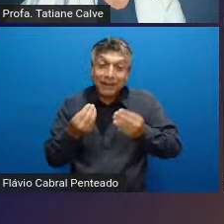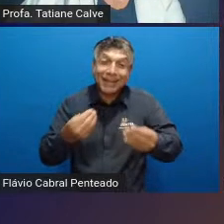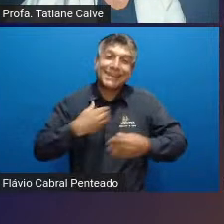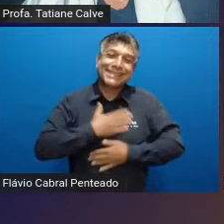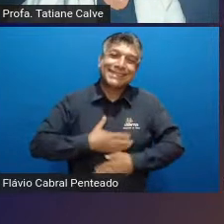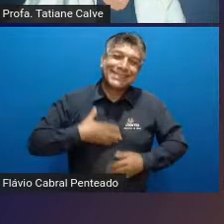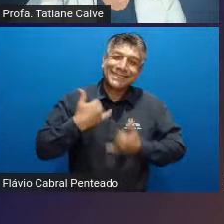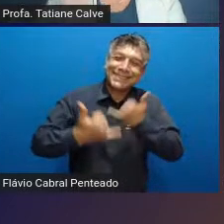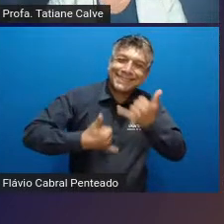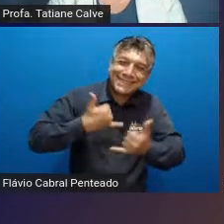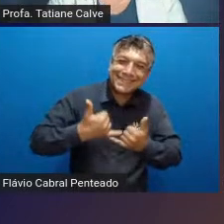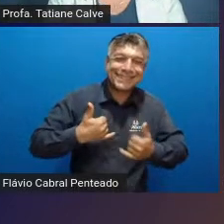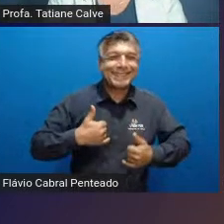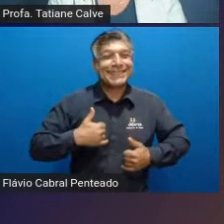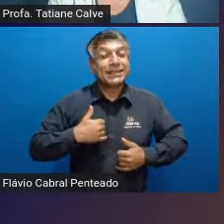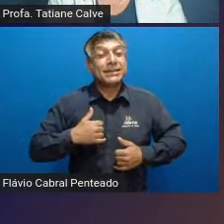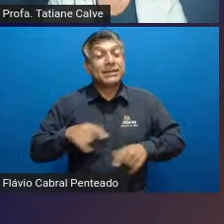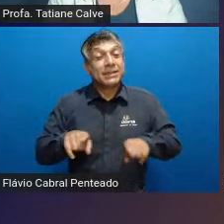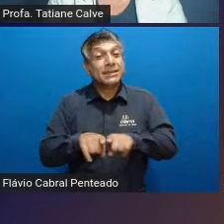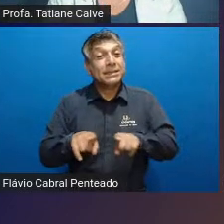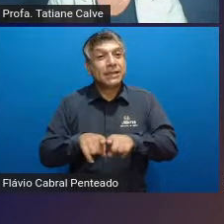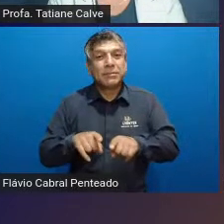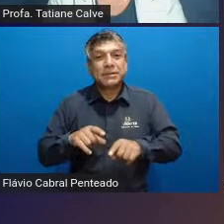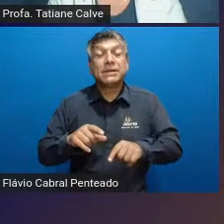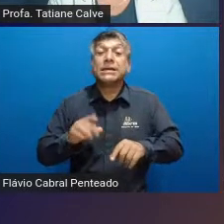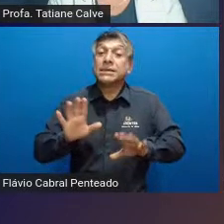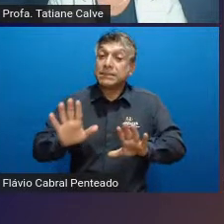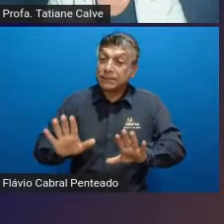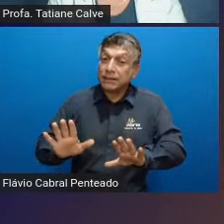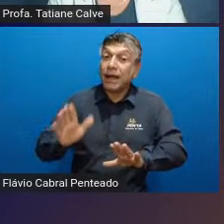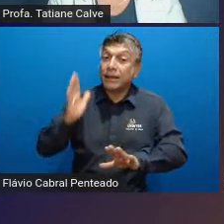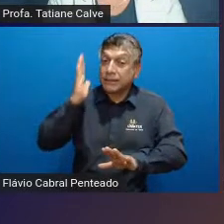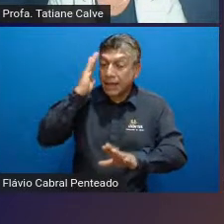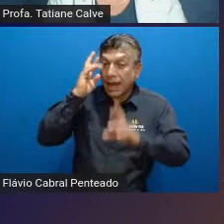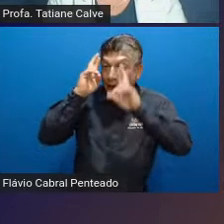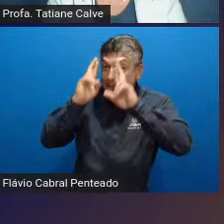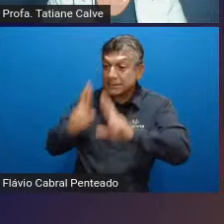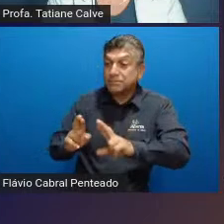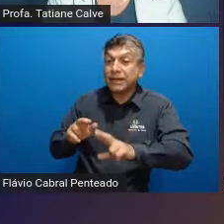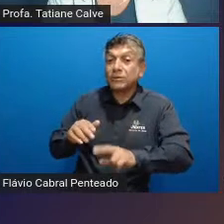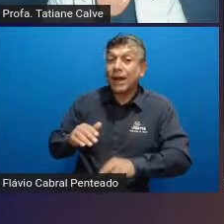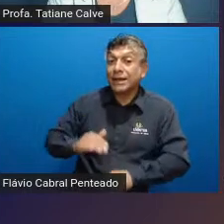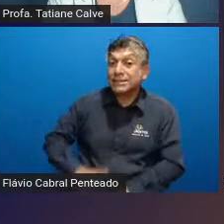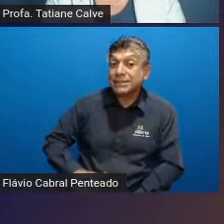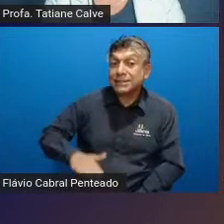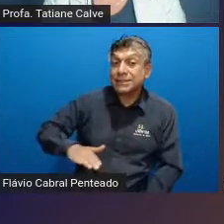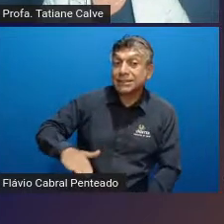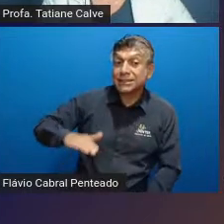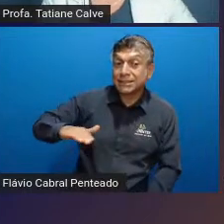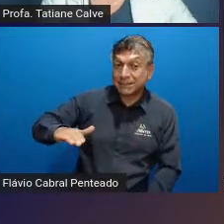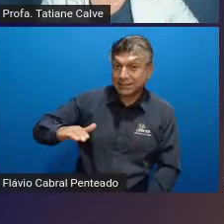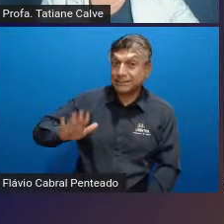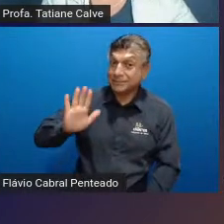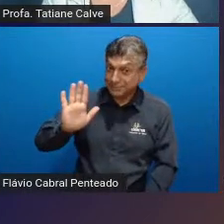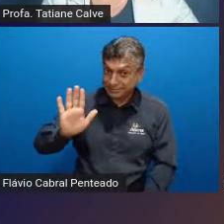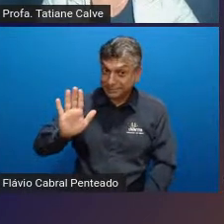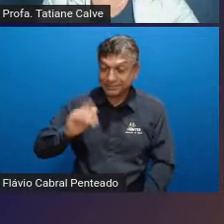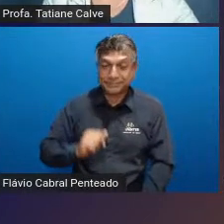dinamismo e também respeitar o nível de desenvolvimento em que a criança se encontra e